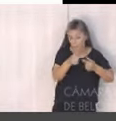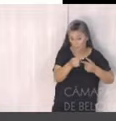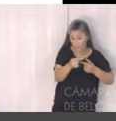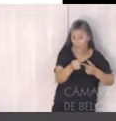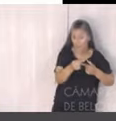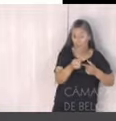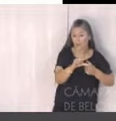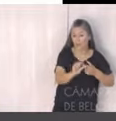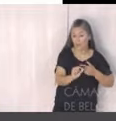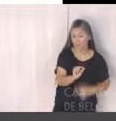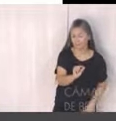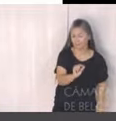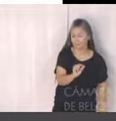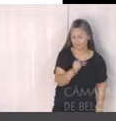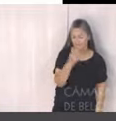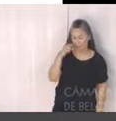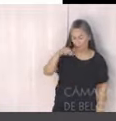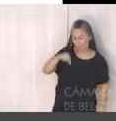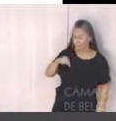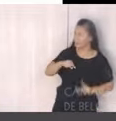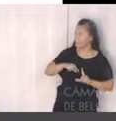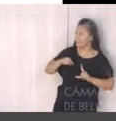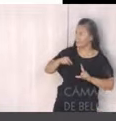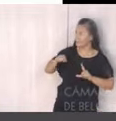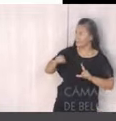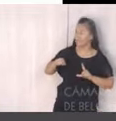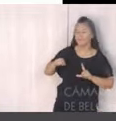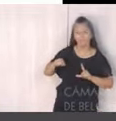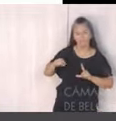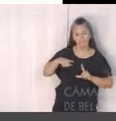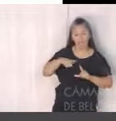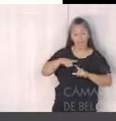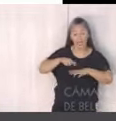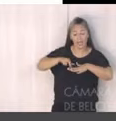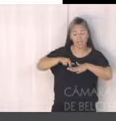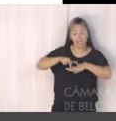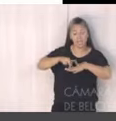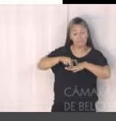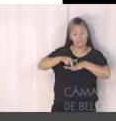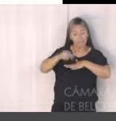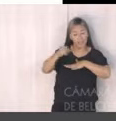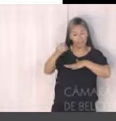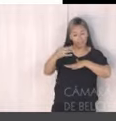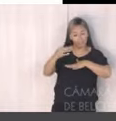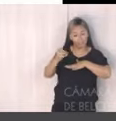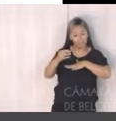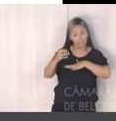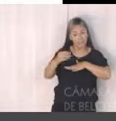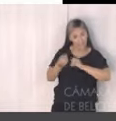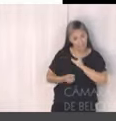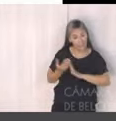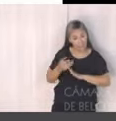Percentual de interseções semaforizadas com travessia total para pedestres para pedestres em